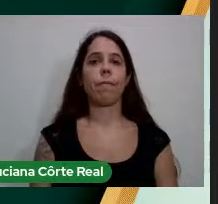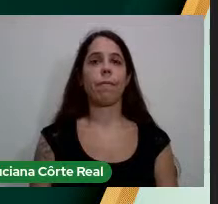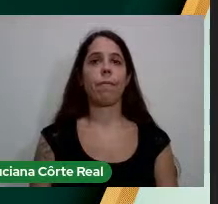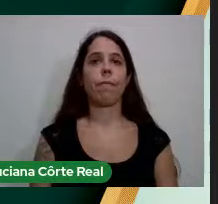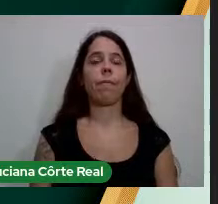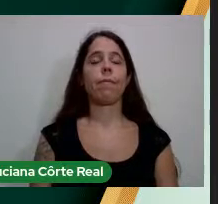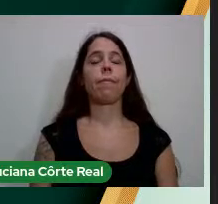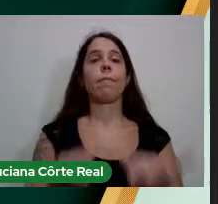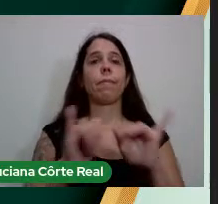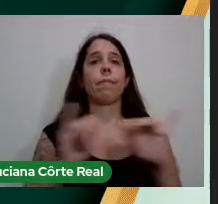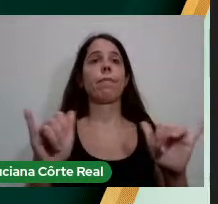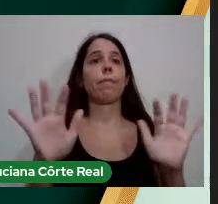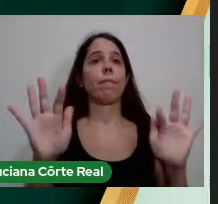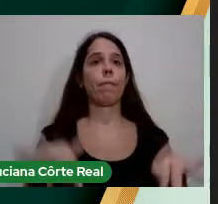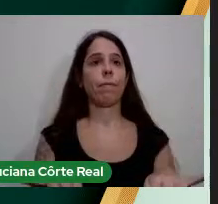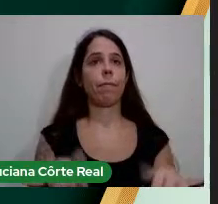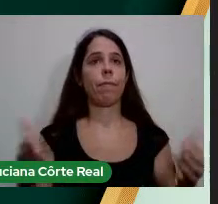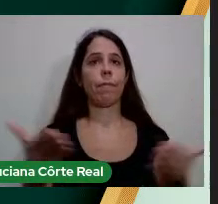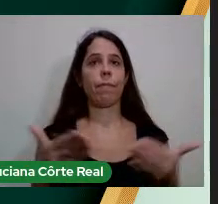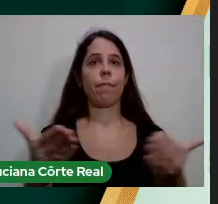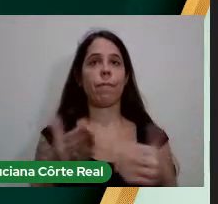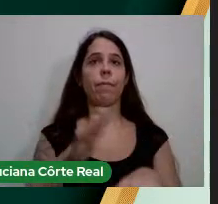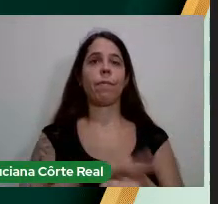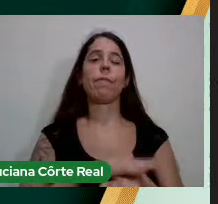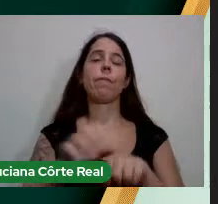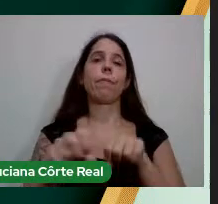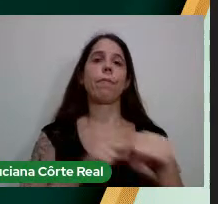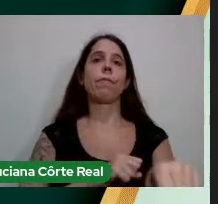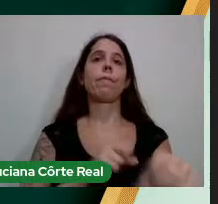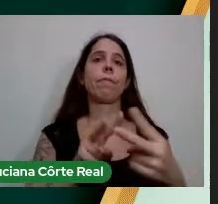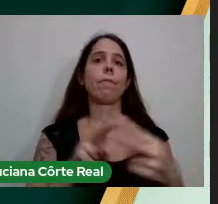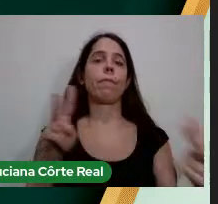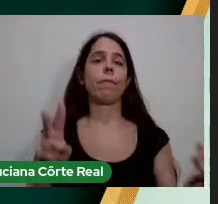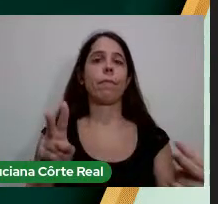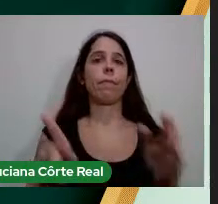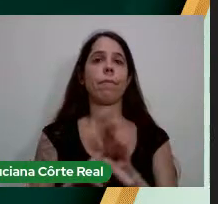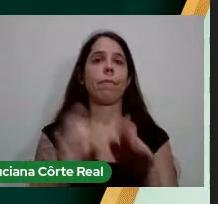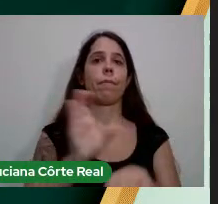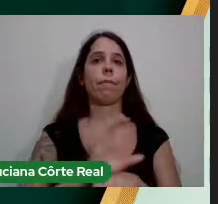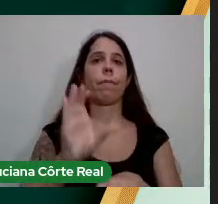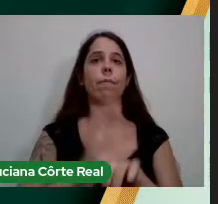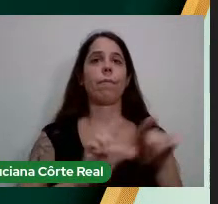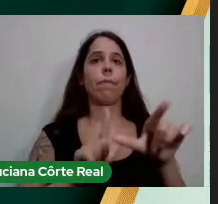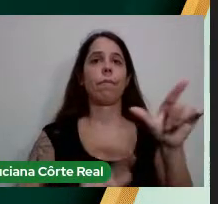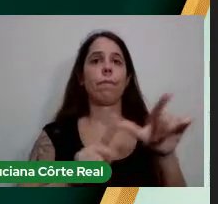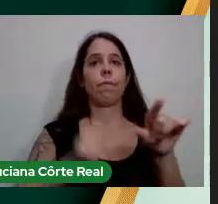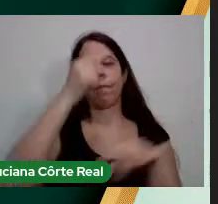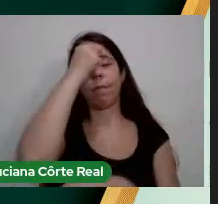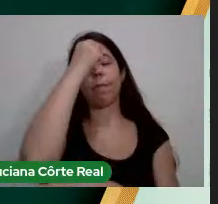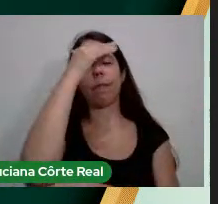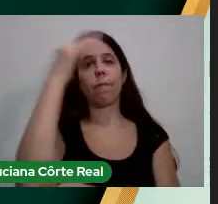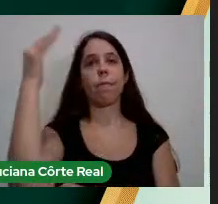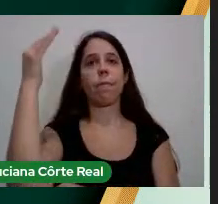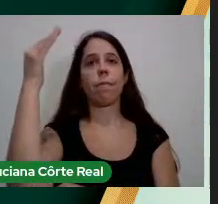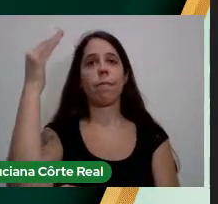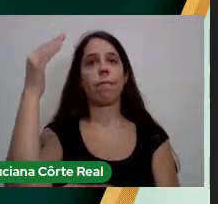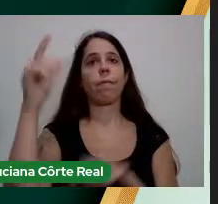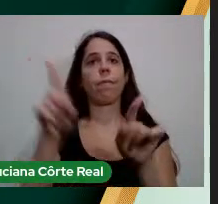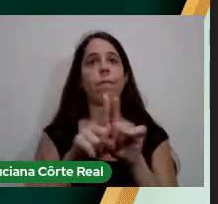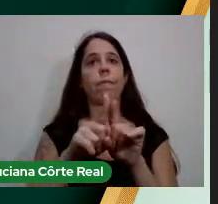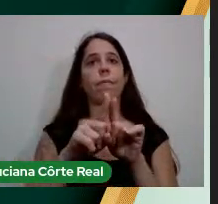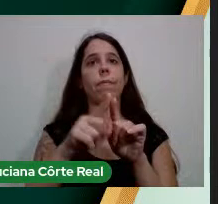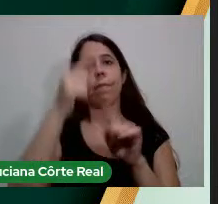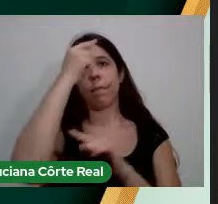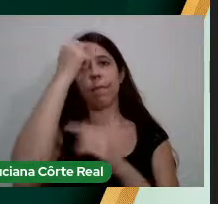Declaro encerrada Essa solenidade De colação De grau virtual Do curso de letras Da Universidade Aberta do Brasil